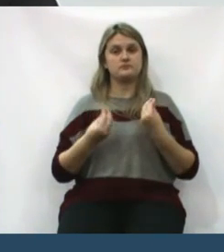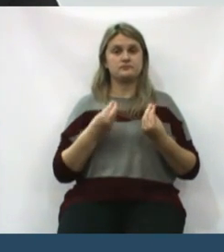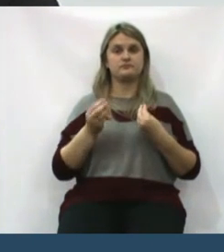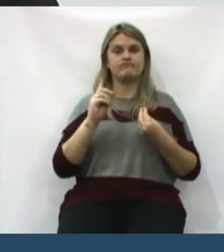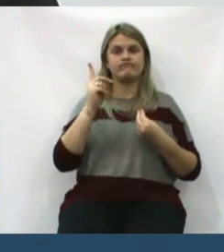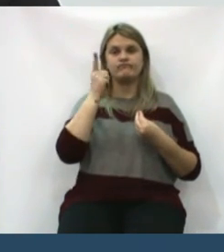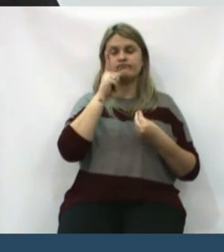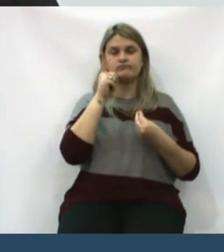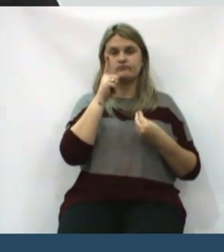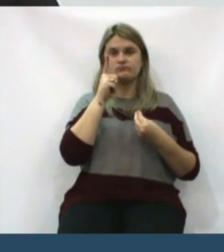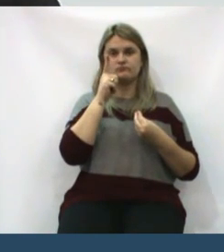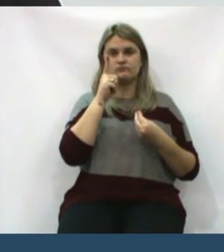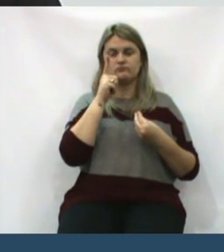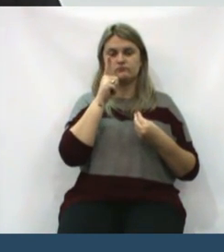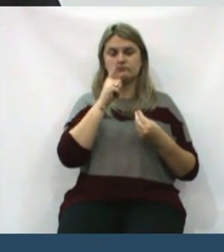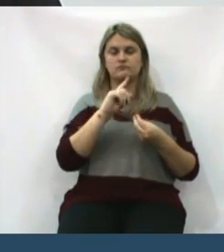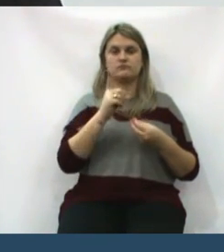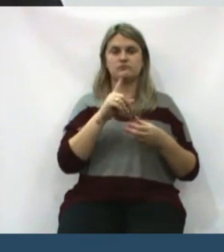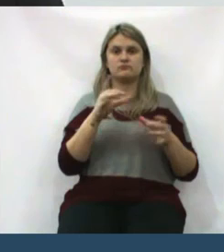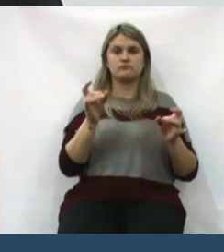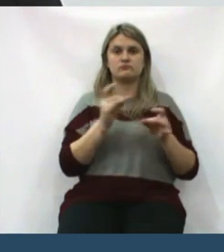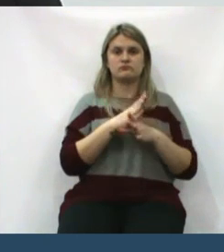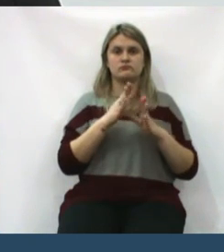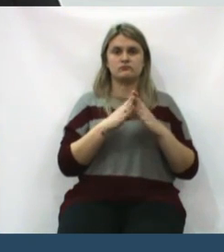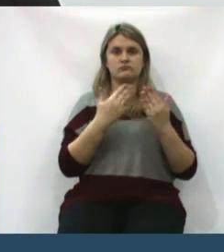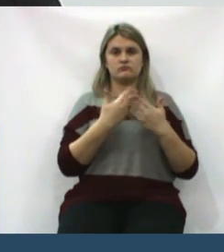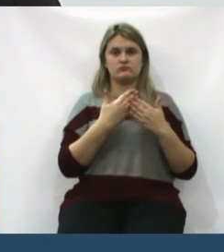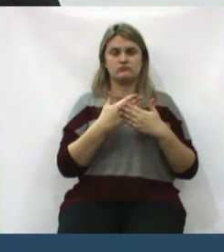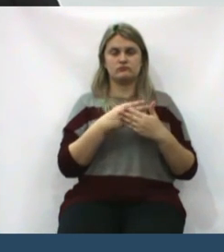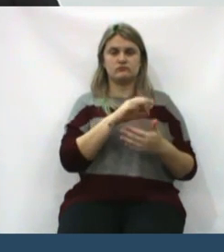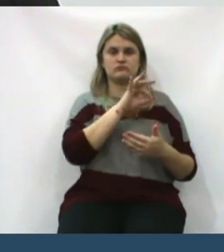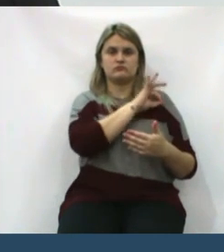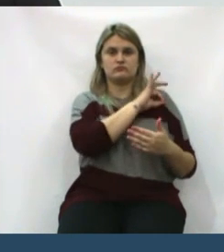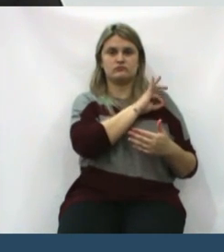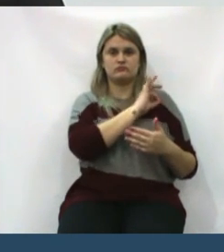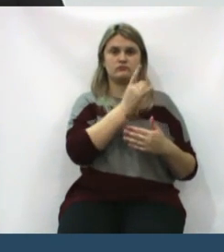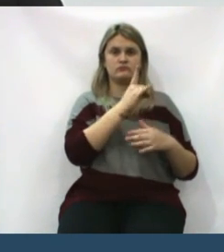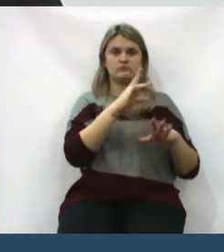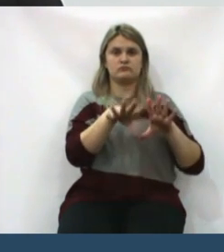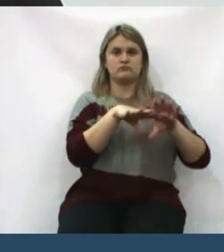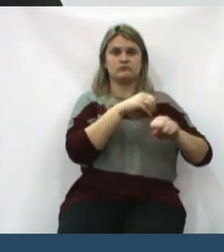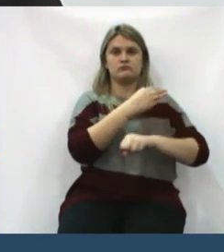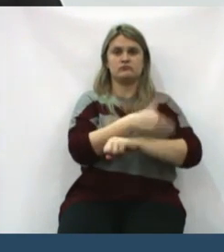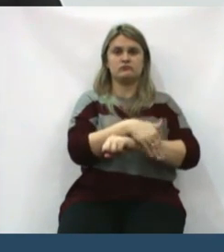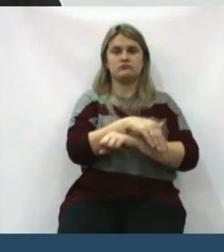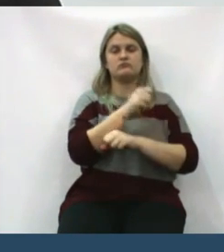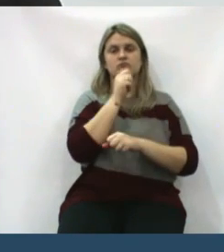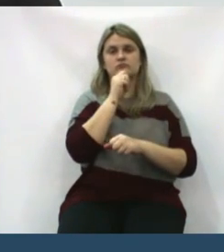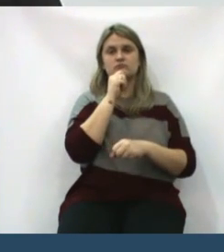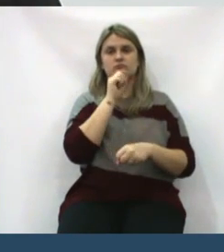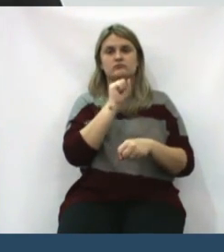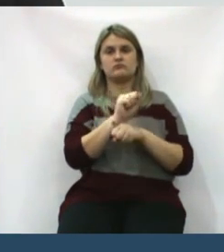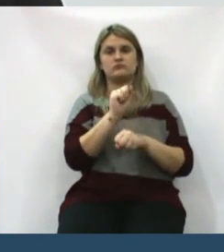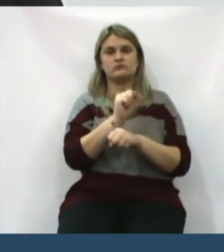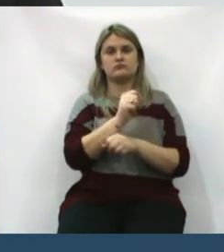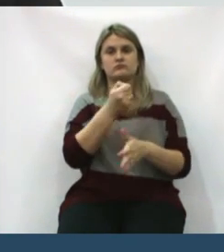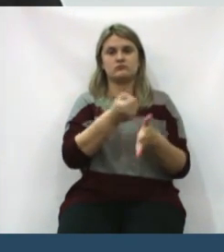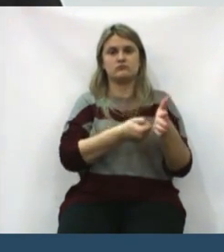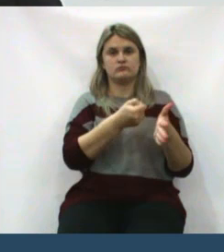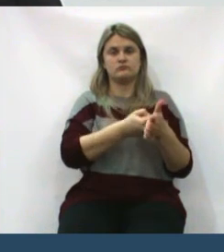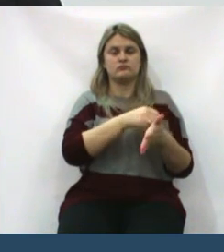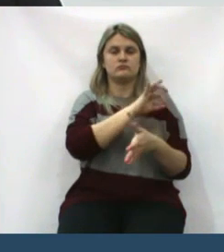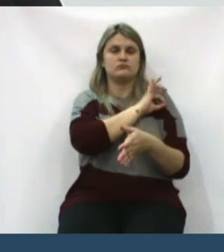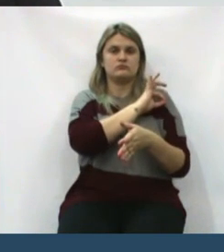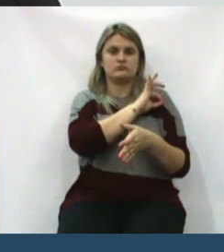isso não for concretizado, não for terminado a escola, os policiais não estiverem nas ruas, vamos cobrar